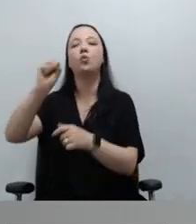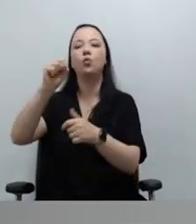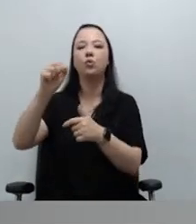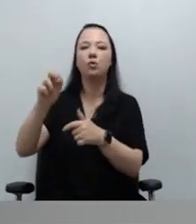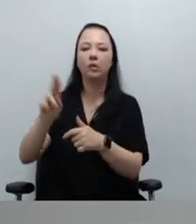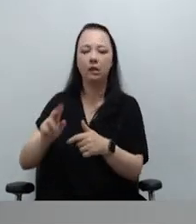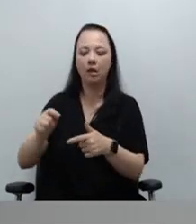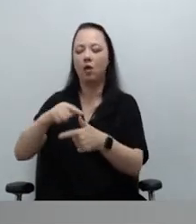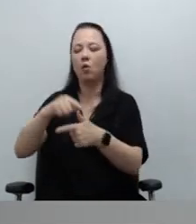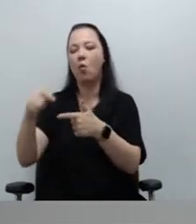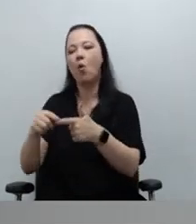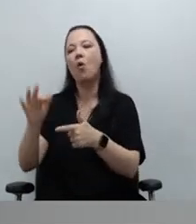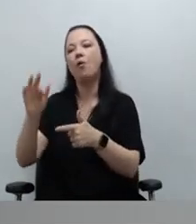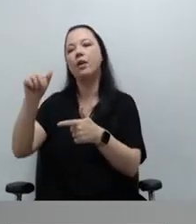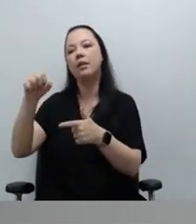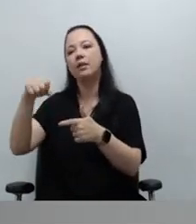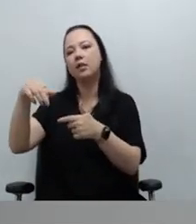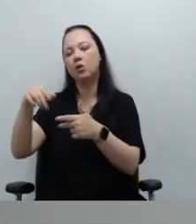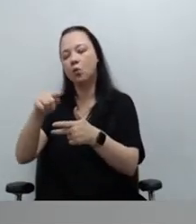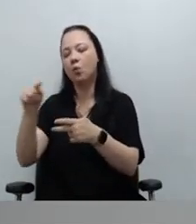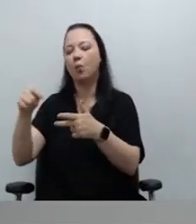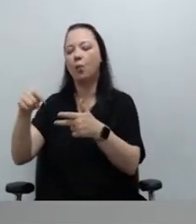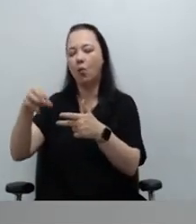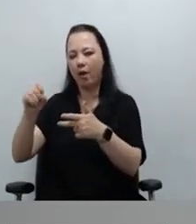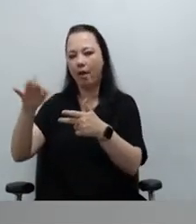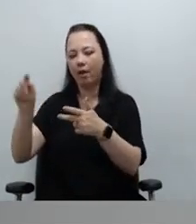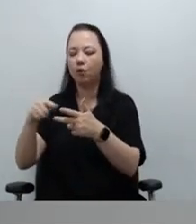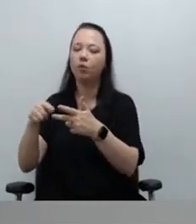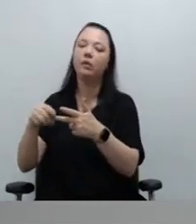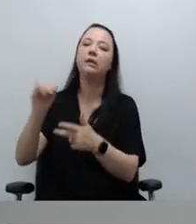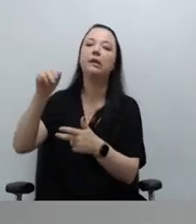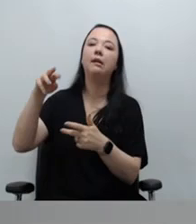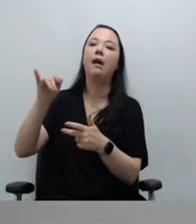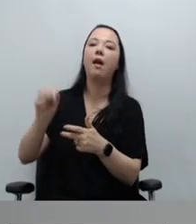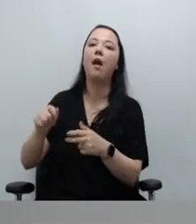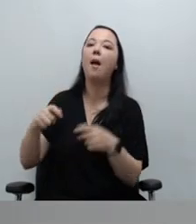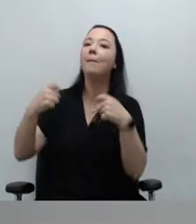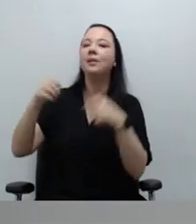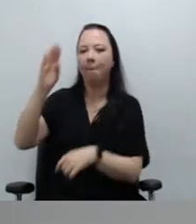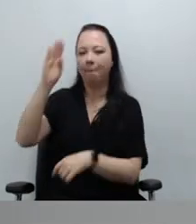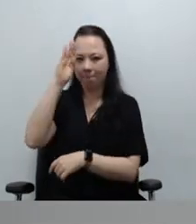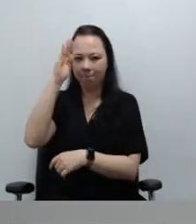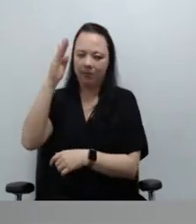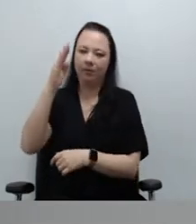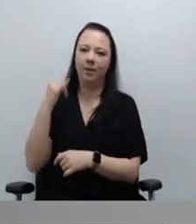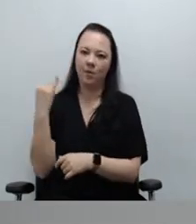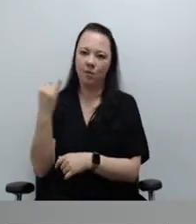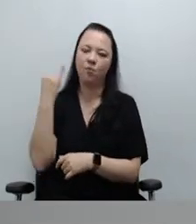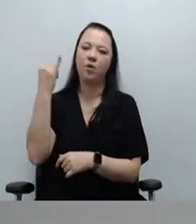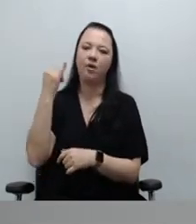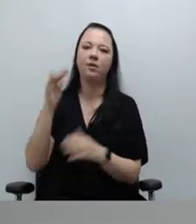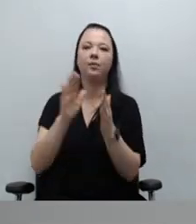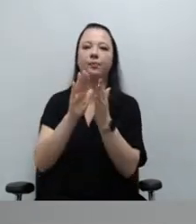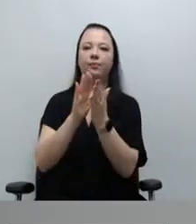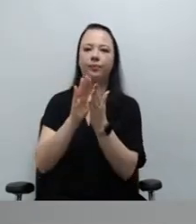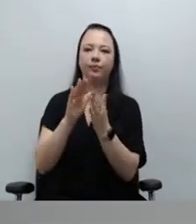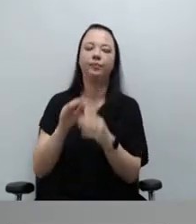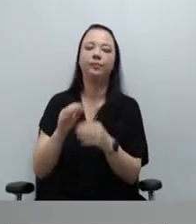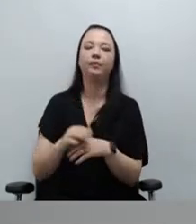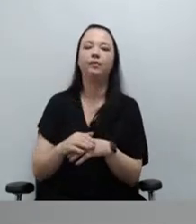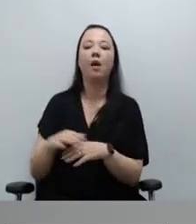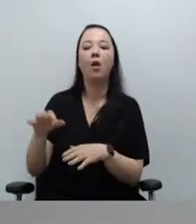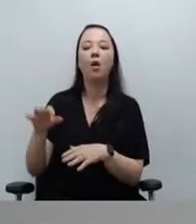Francisco, Morato, Itanhaém, não seja prioritário. Itanhaém, que é uma cidade em que o núcleo atua